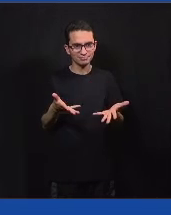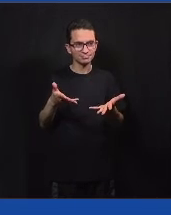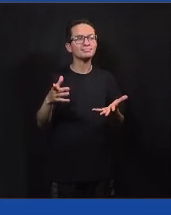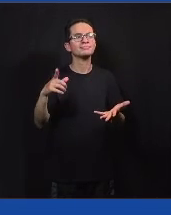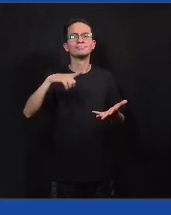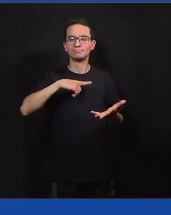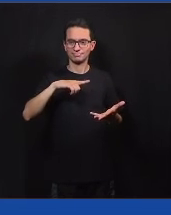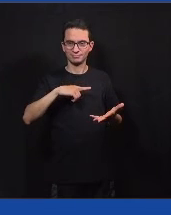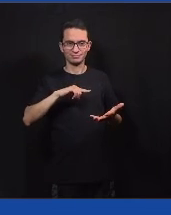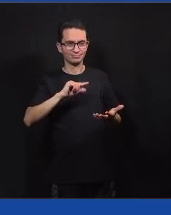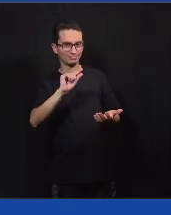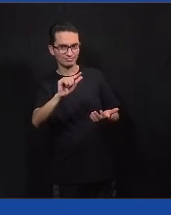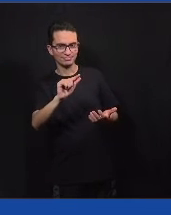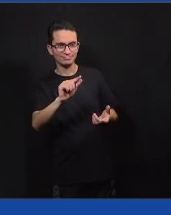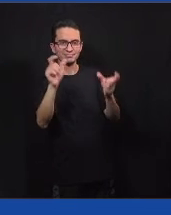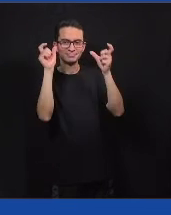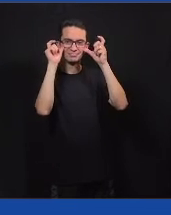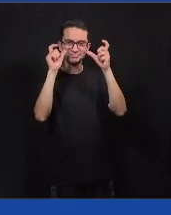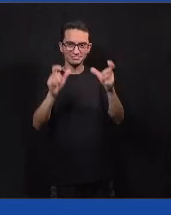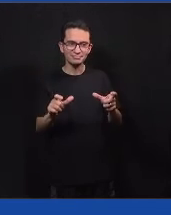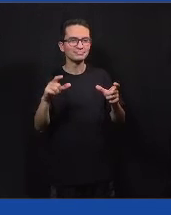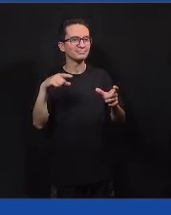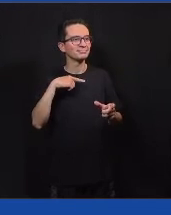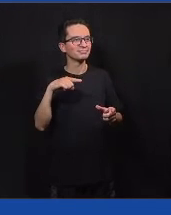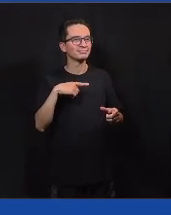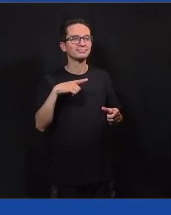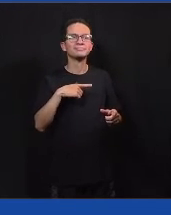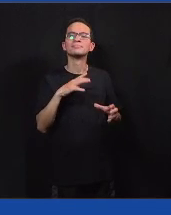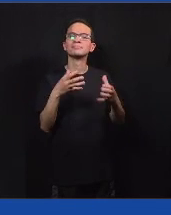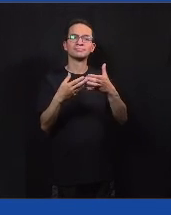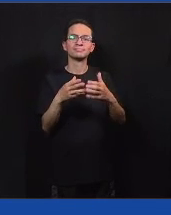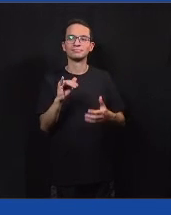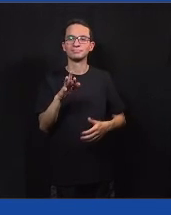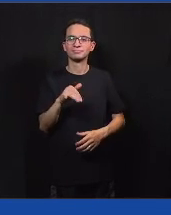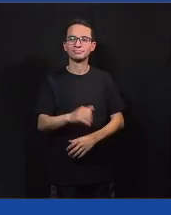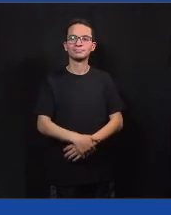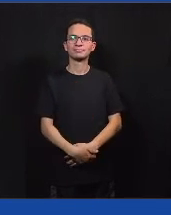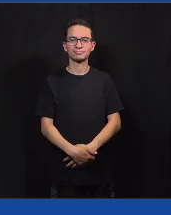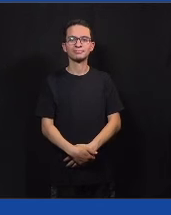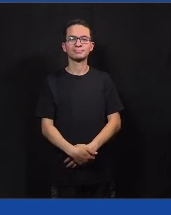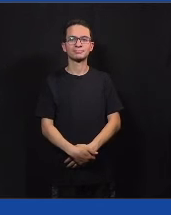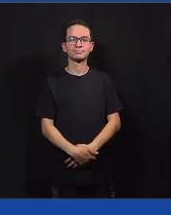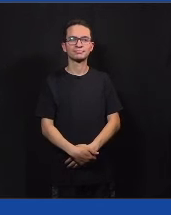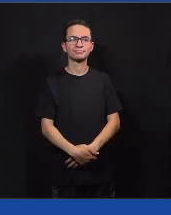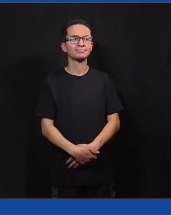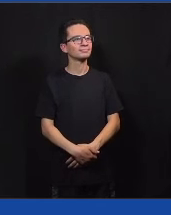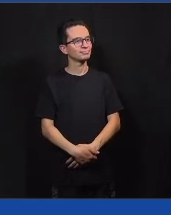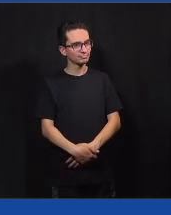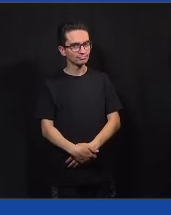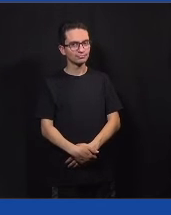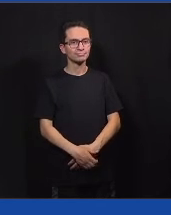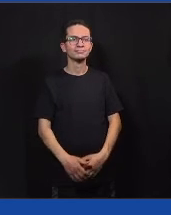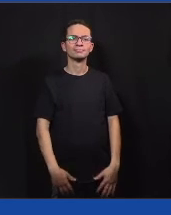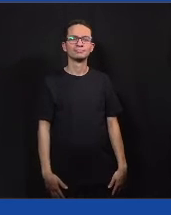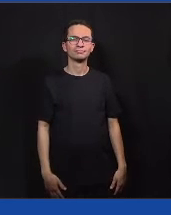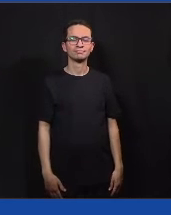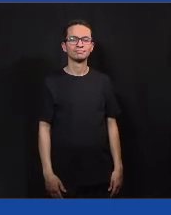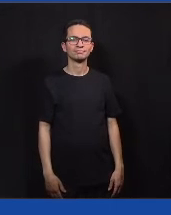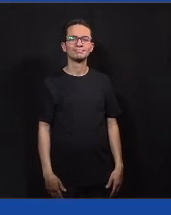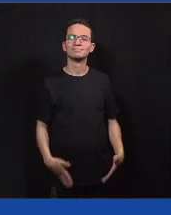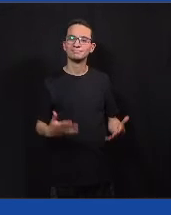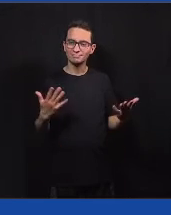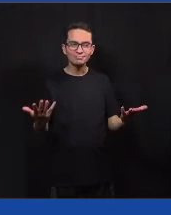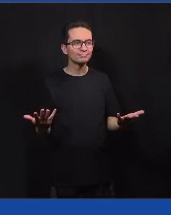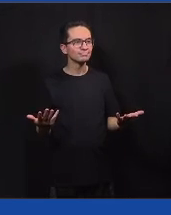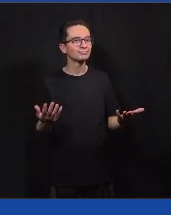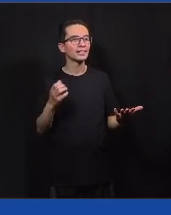consulta, se engajar como embaixadora ou embaixador da consulta. Tudo pronto? Eu não sei se